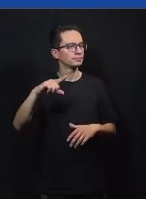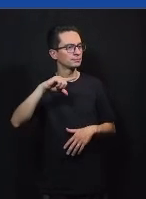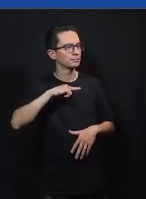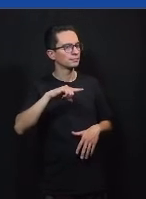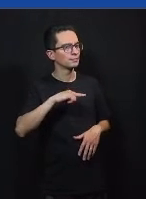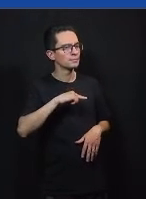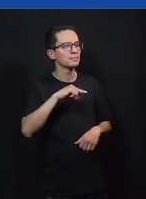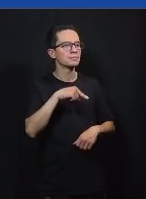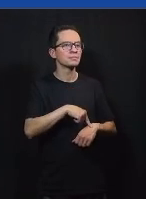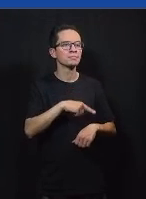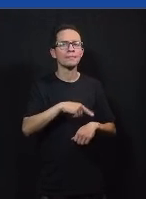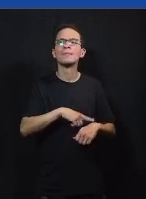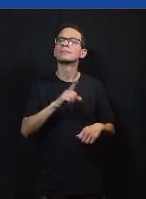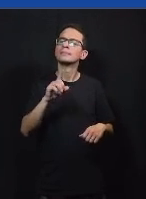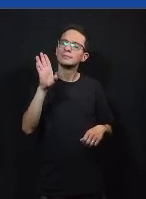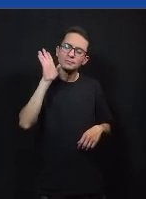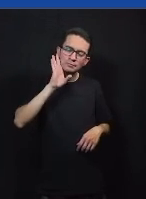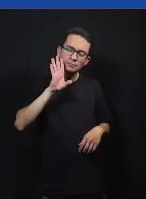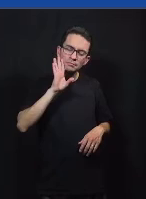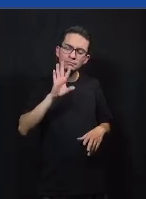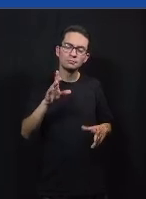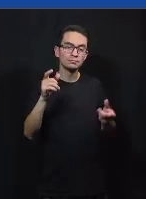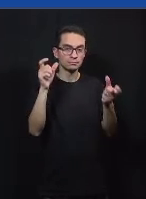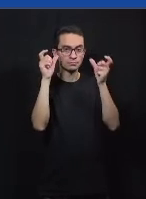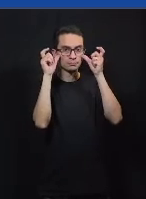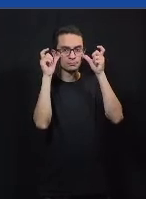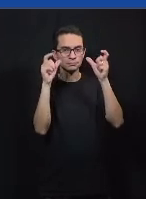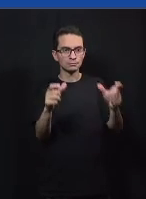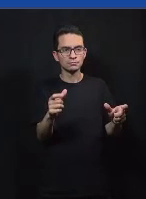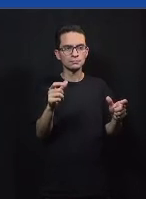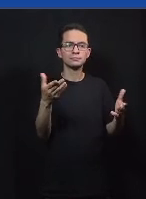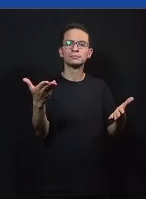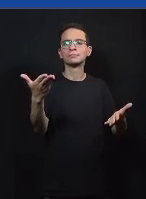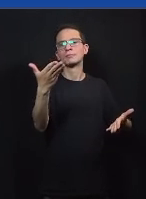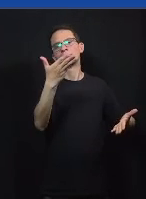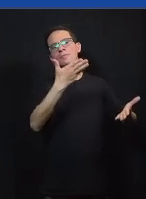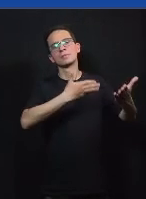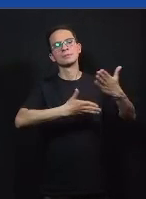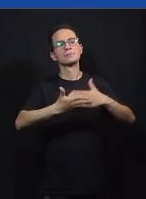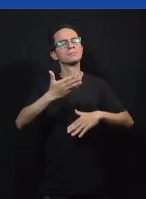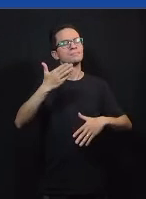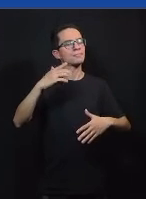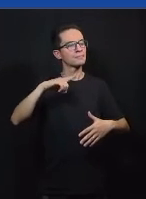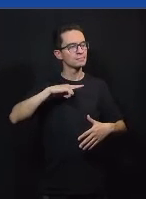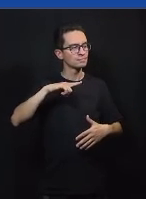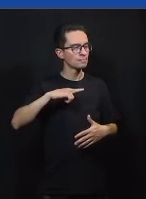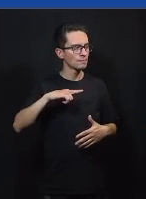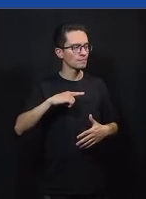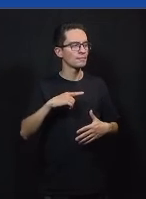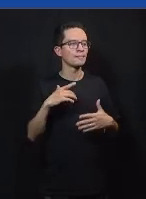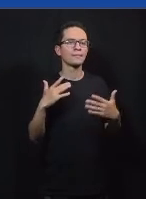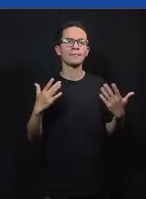momento interessante de campo novo tem bastante corroborando que essa é uma fase interessante para se investir